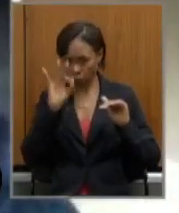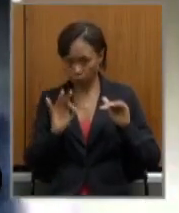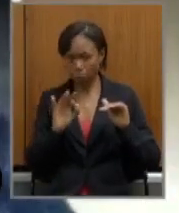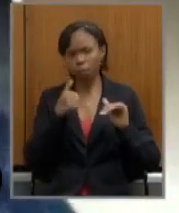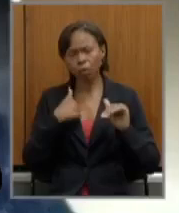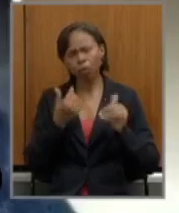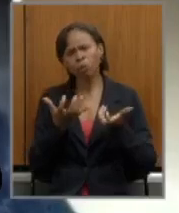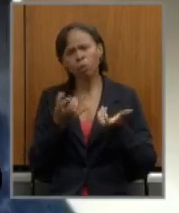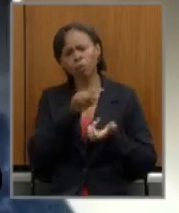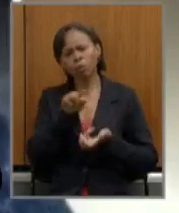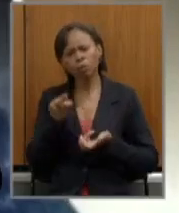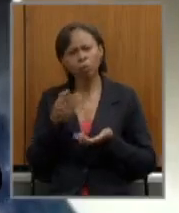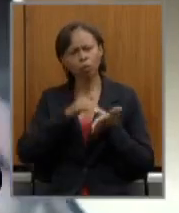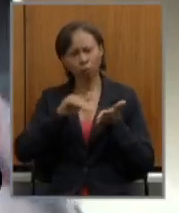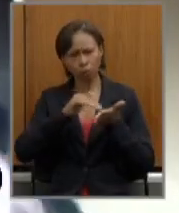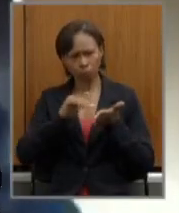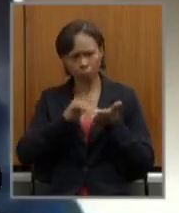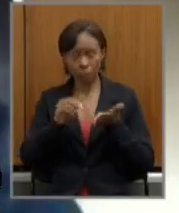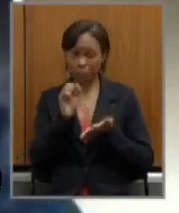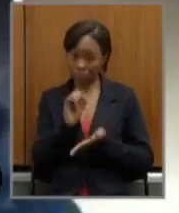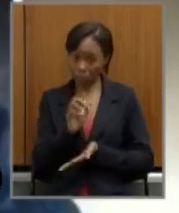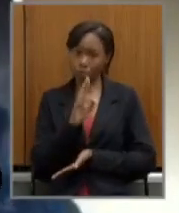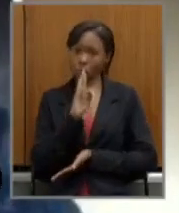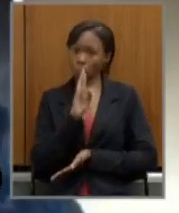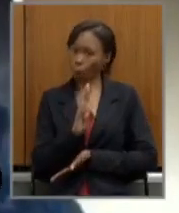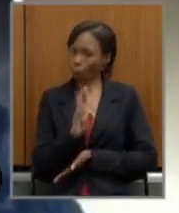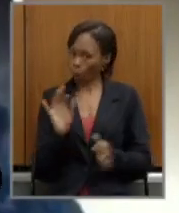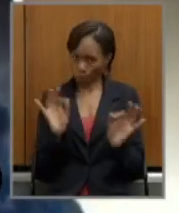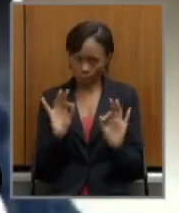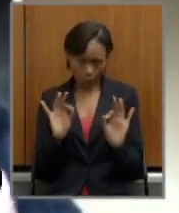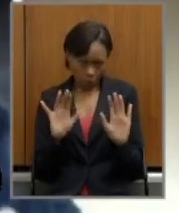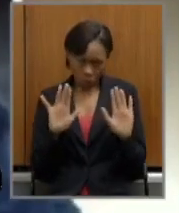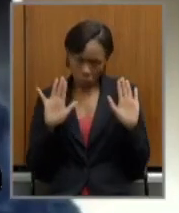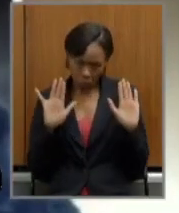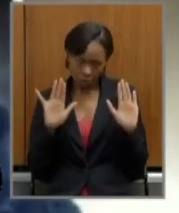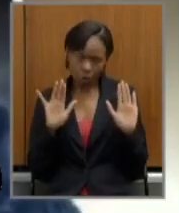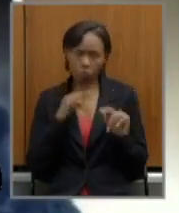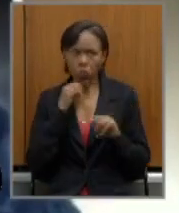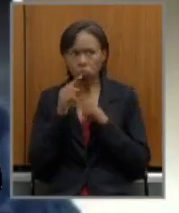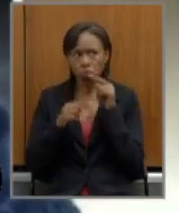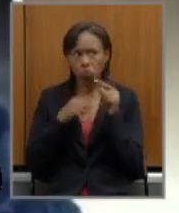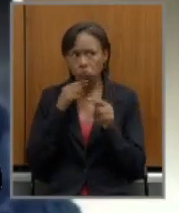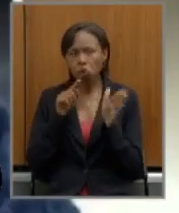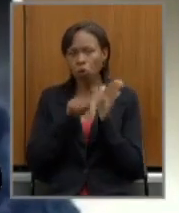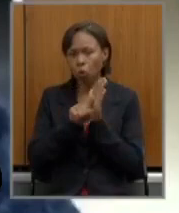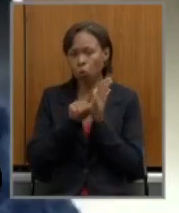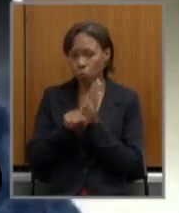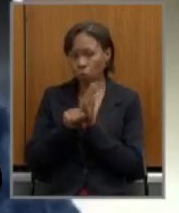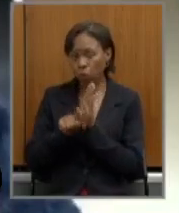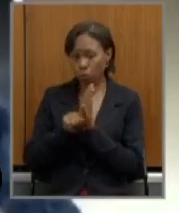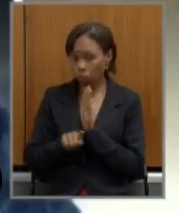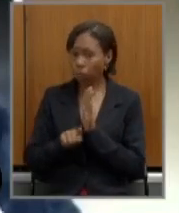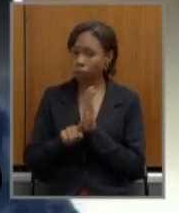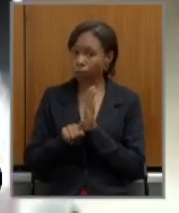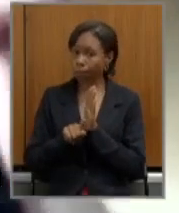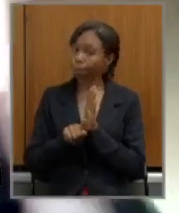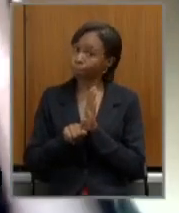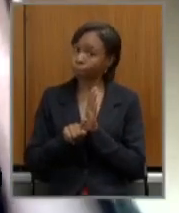secretários se não tivessem a resposta todos esses questionamentos irão por